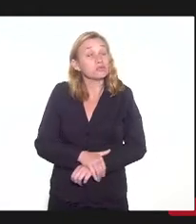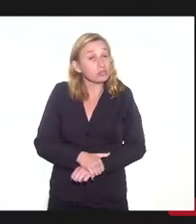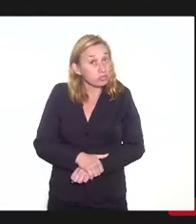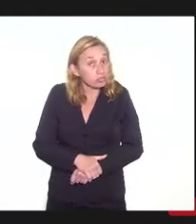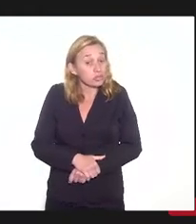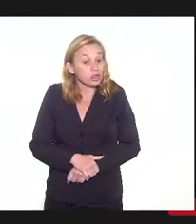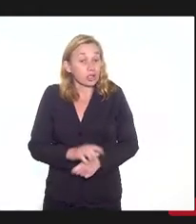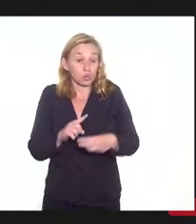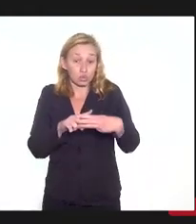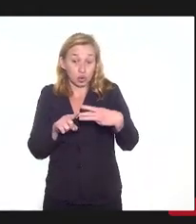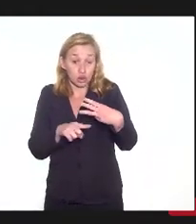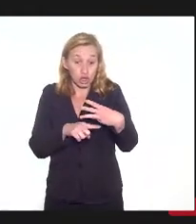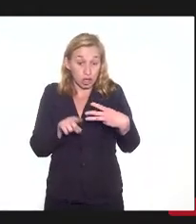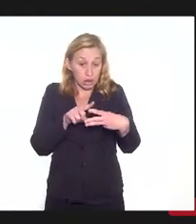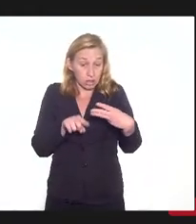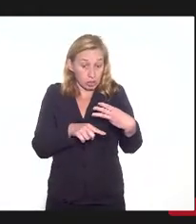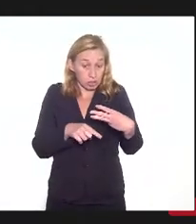três